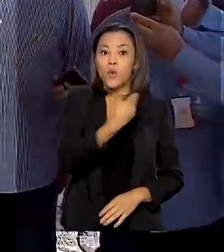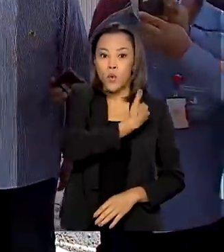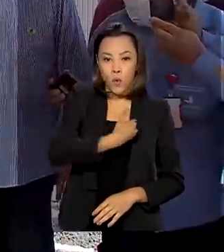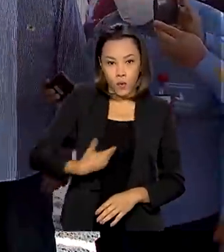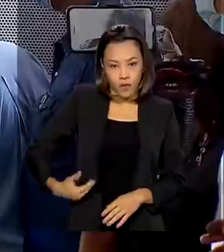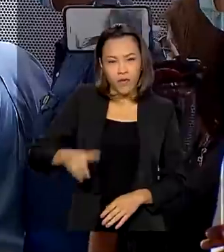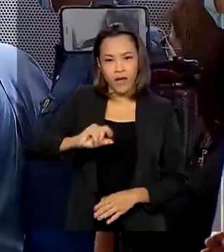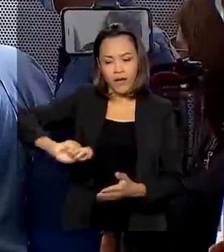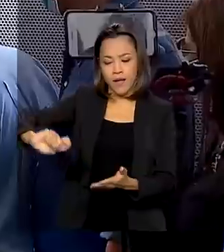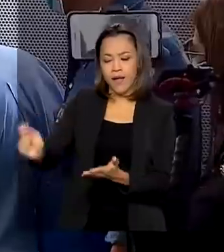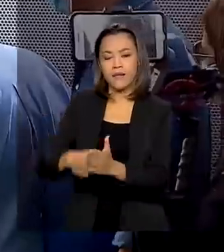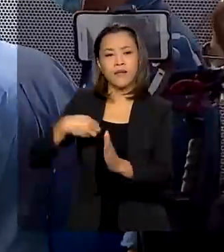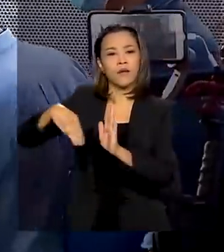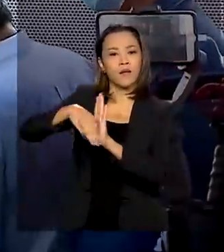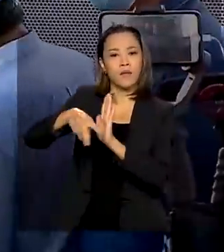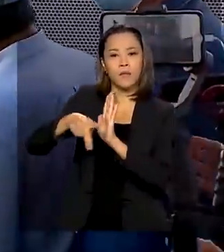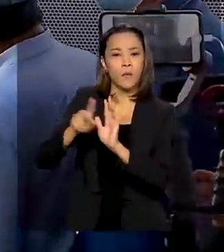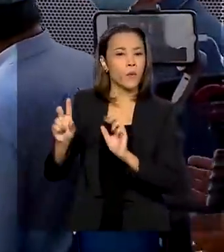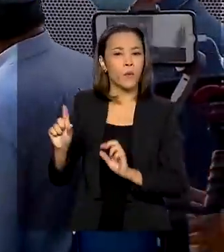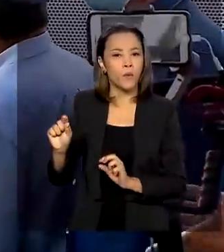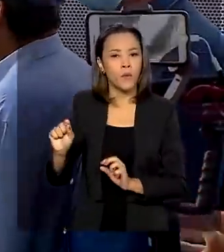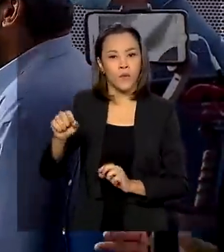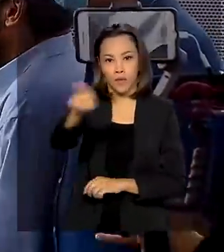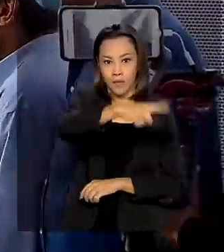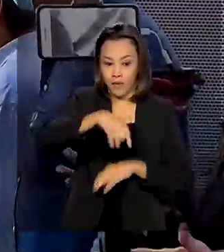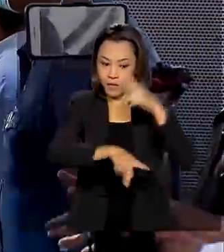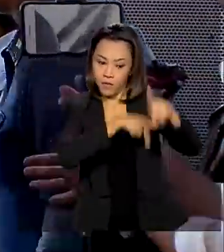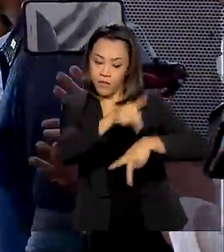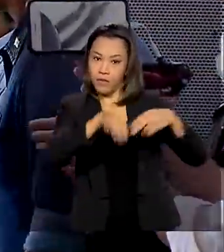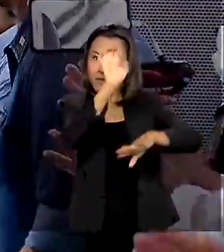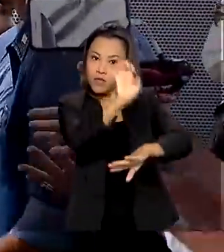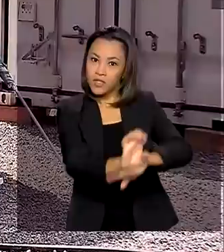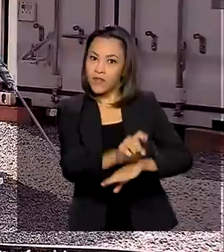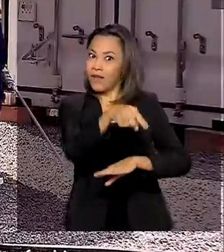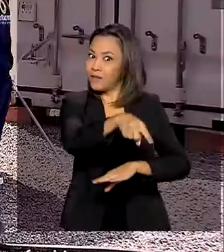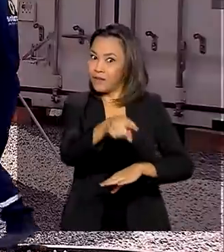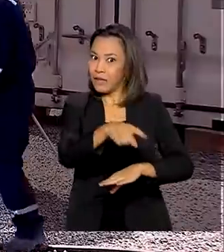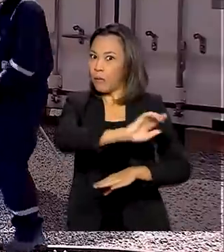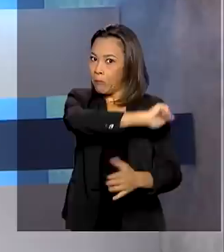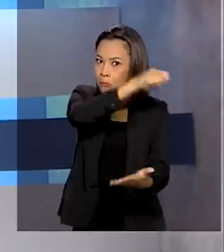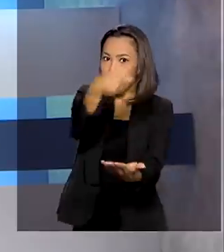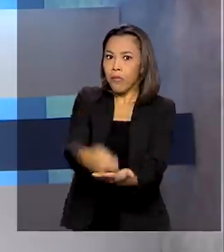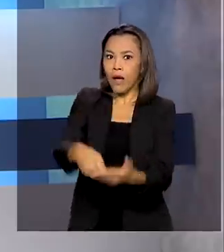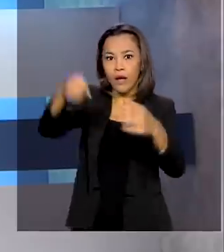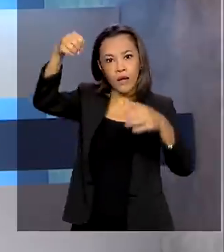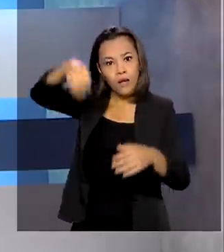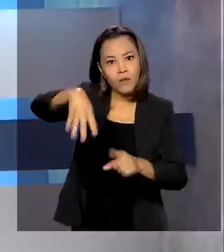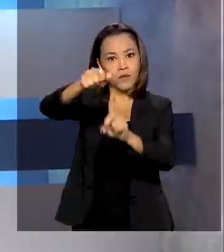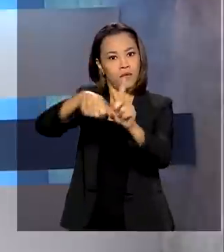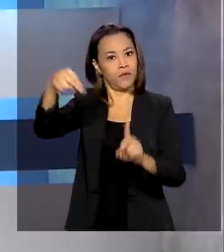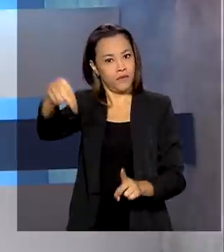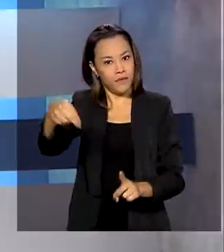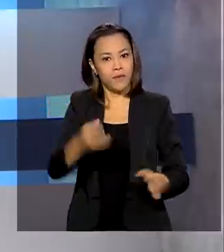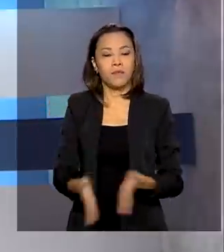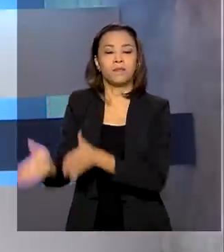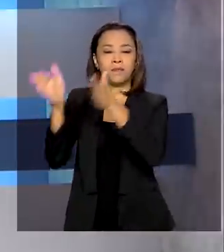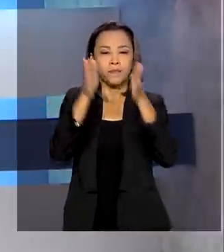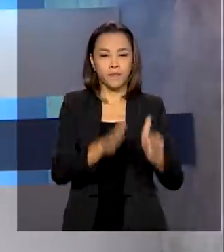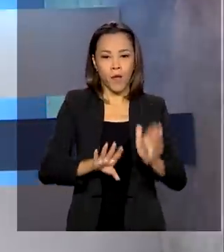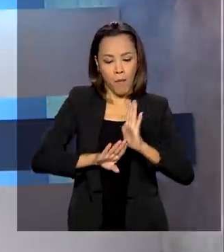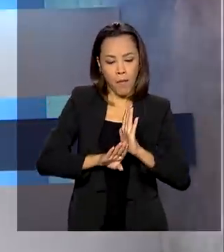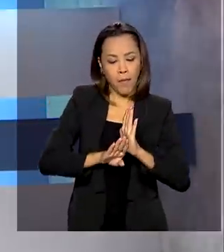governo vai assinar medida provisória para que a população do Estado não pague a conta de luz do mês de novembro. Crescimento